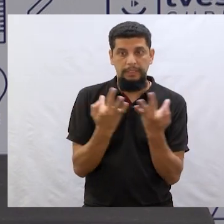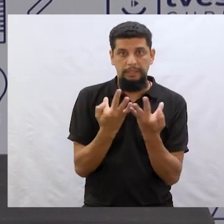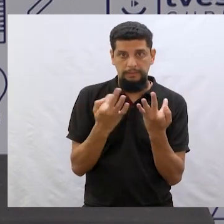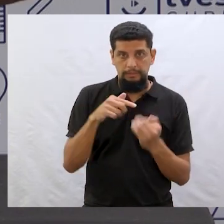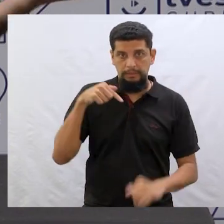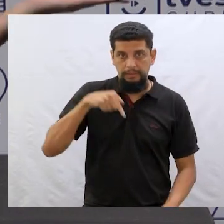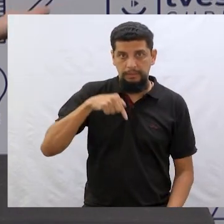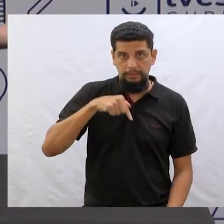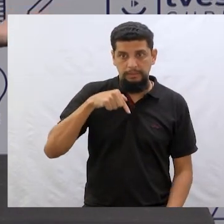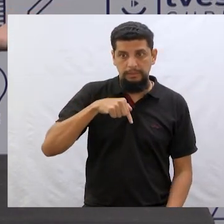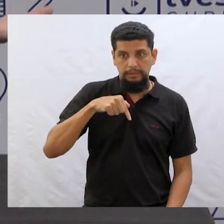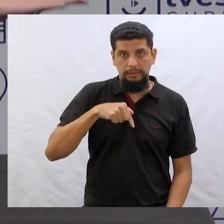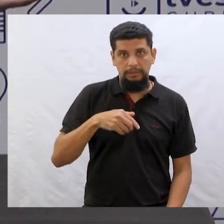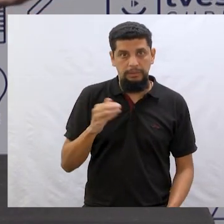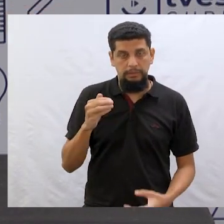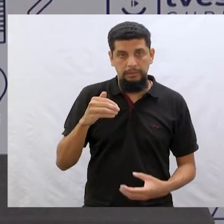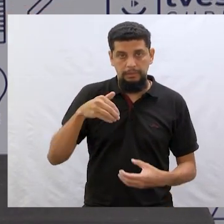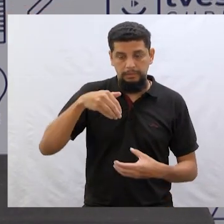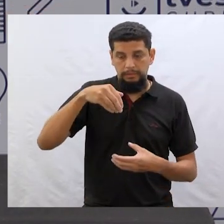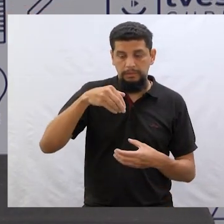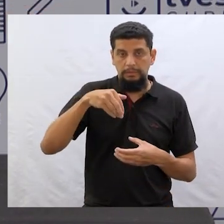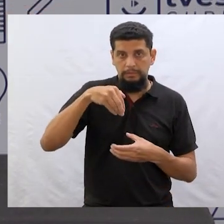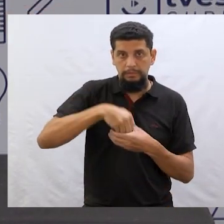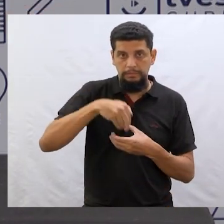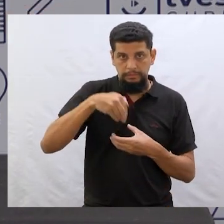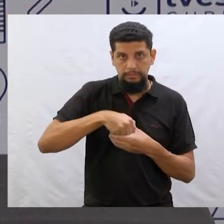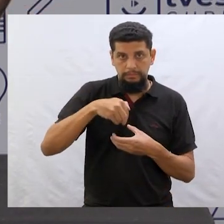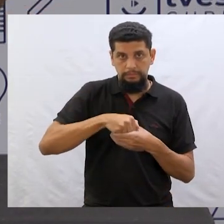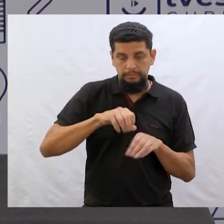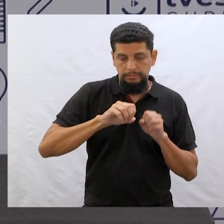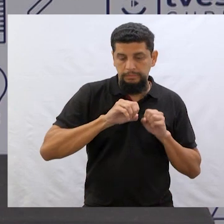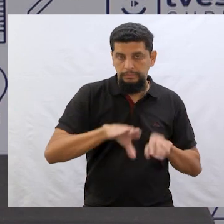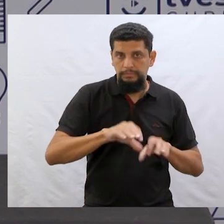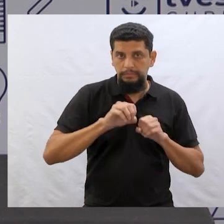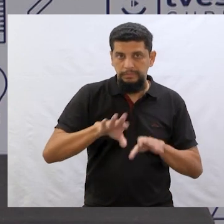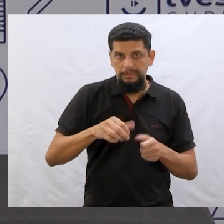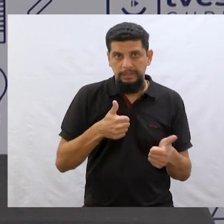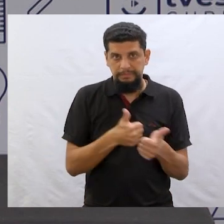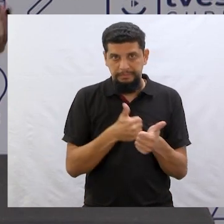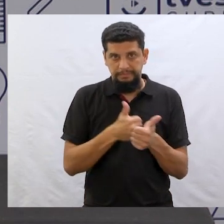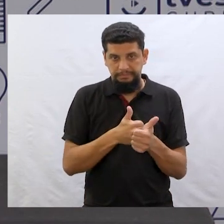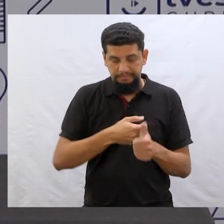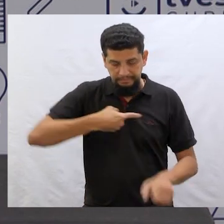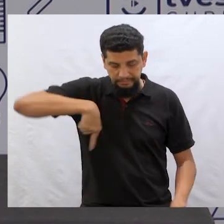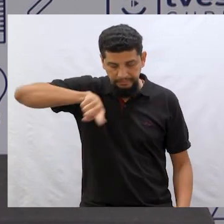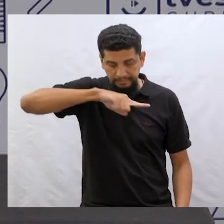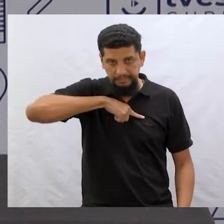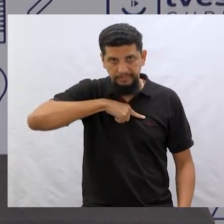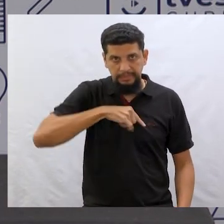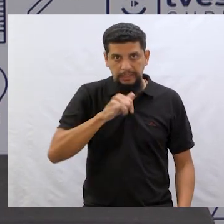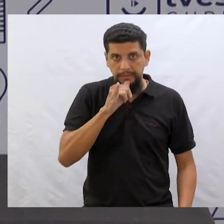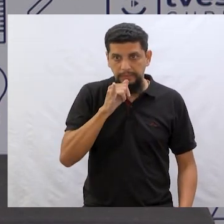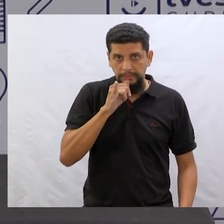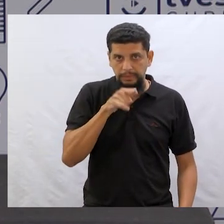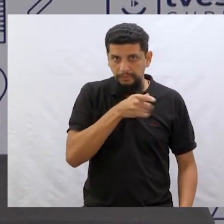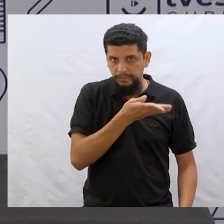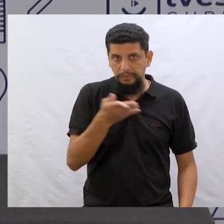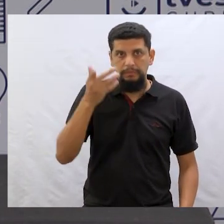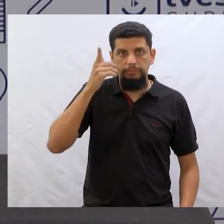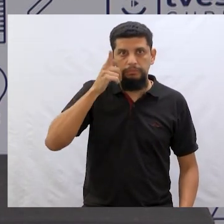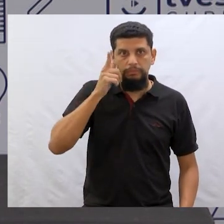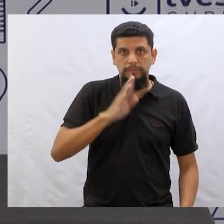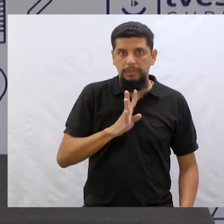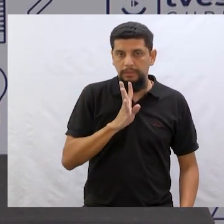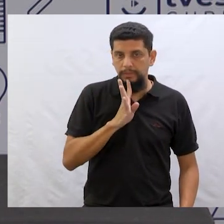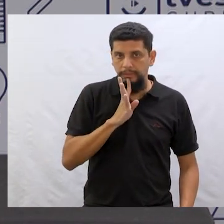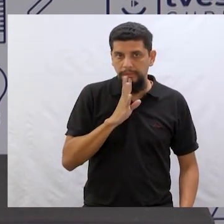de famílias aqui, que fazem parte da nossa rede de educação também, que estão mais próximas da gente, e dos exemplos que eu